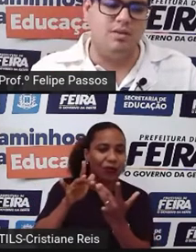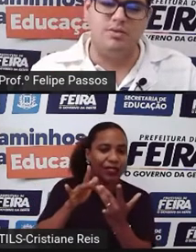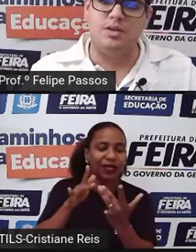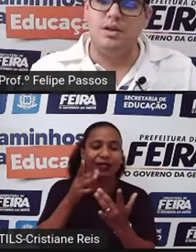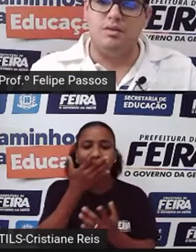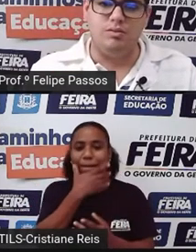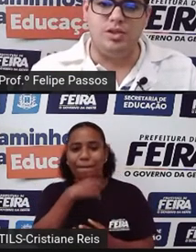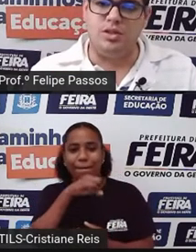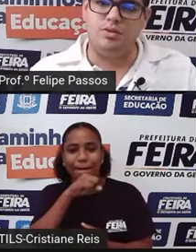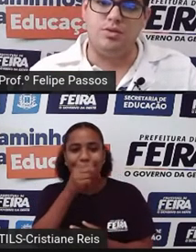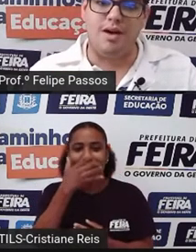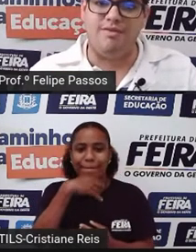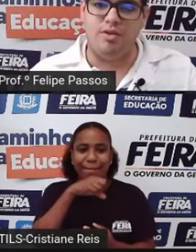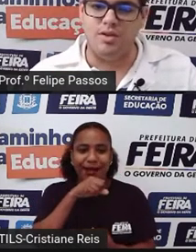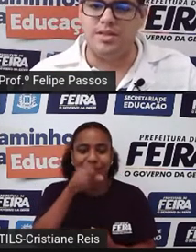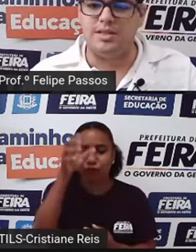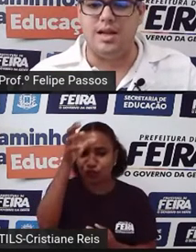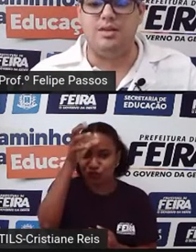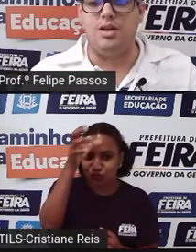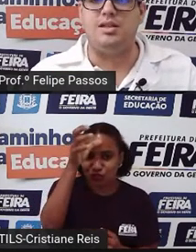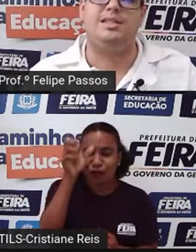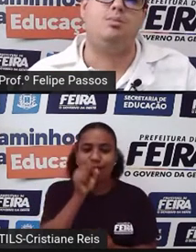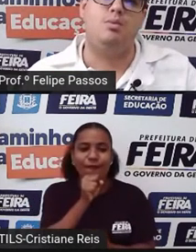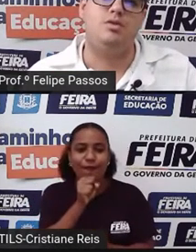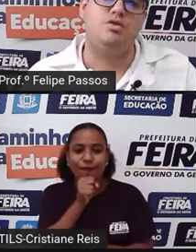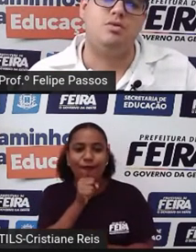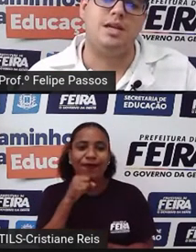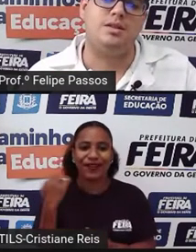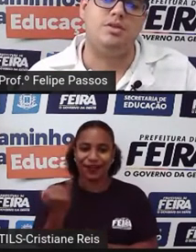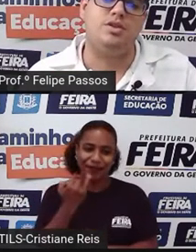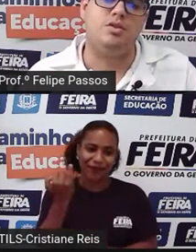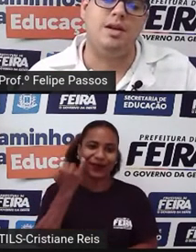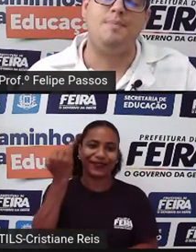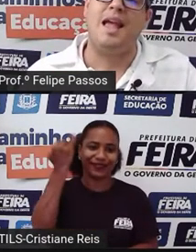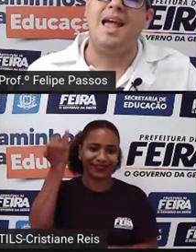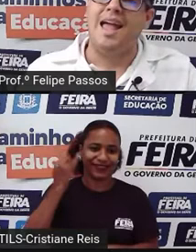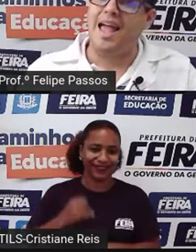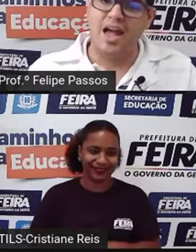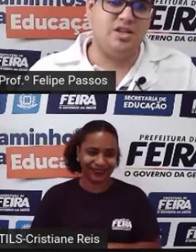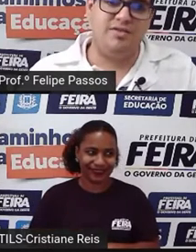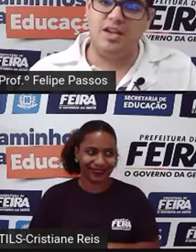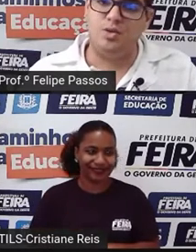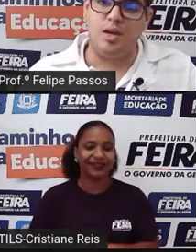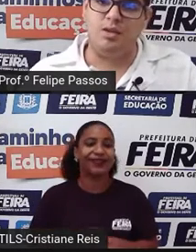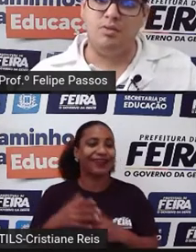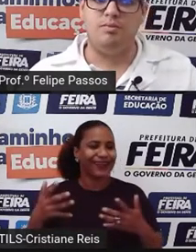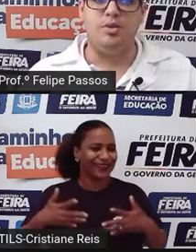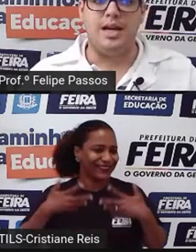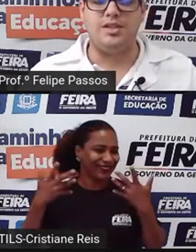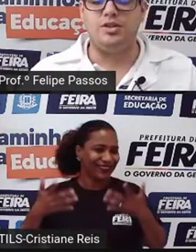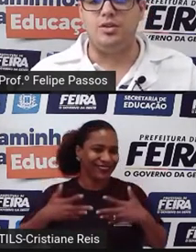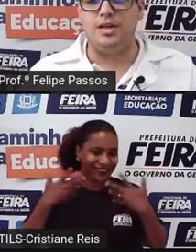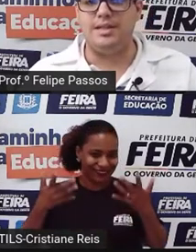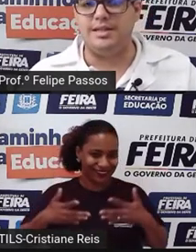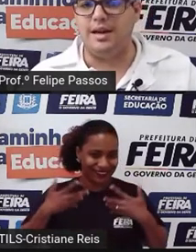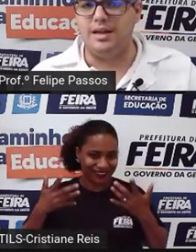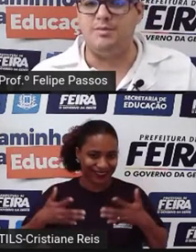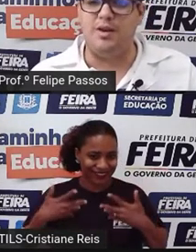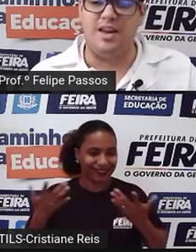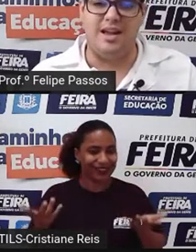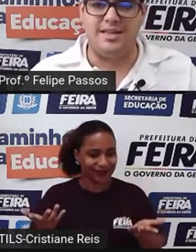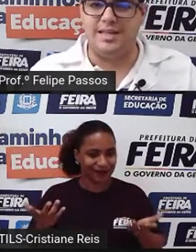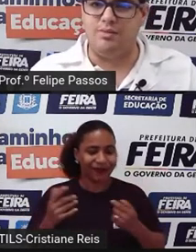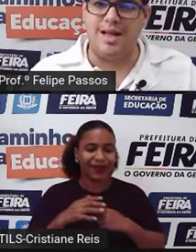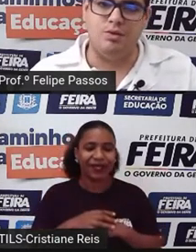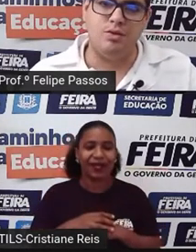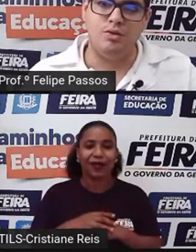irmãos, com tios, com avós, né? Durante esses momentos de contação de história. É divertimento, porque as histórias, na grande